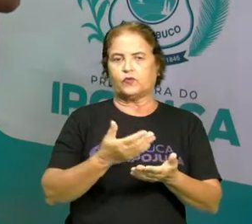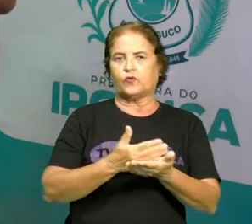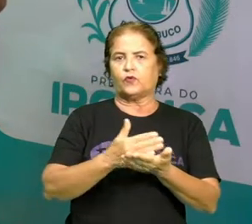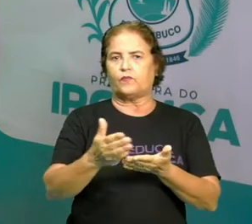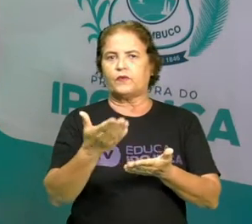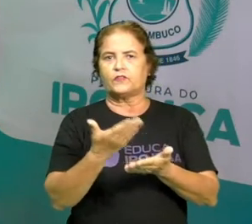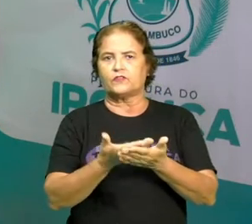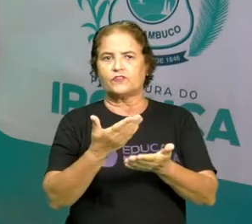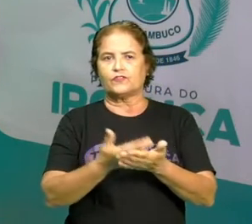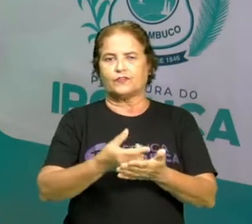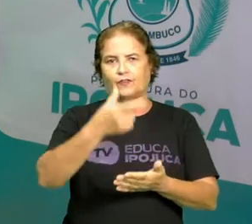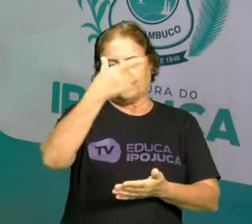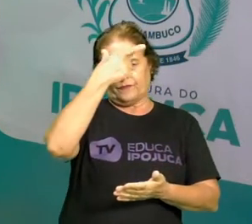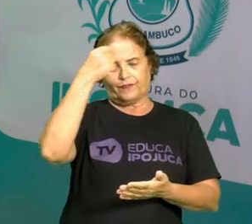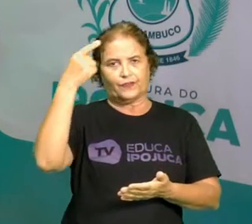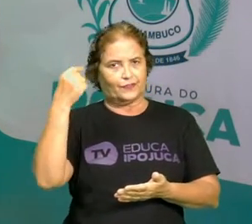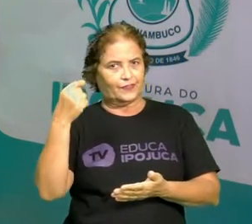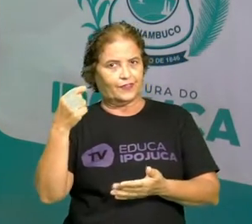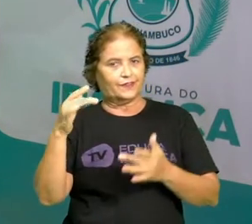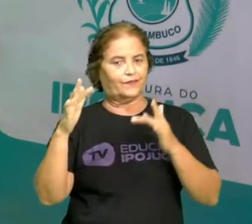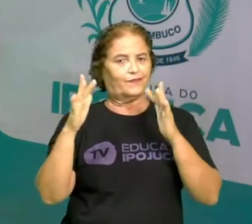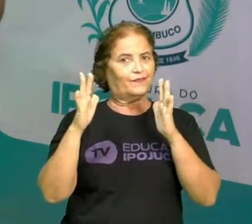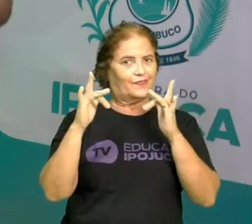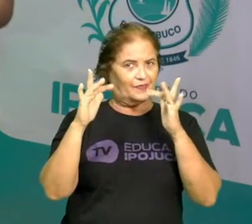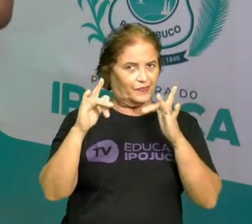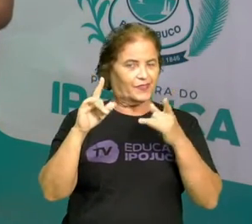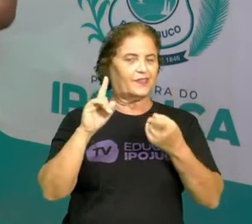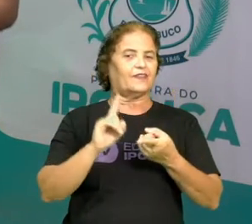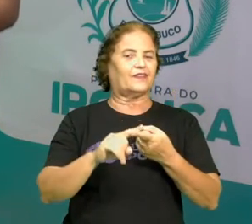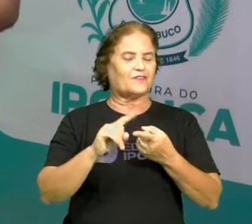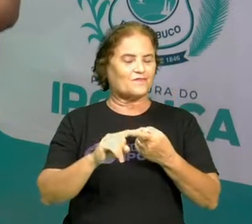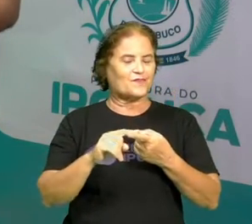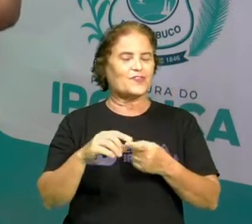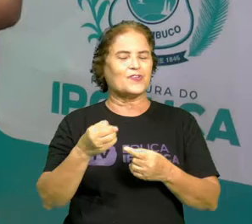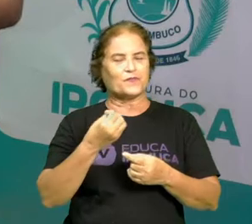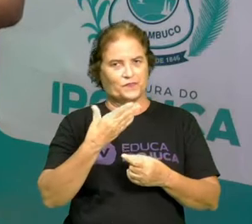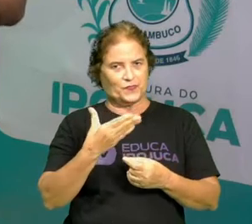começam a namorar, né? Que coisa boa, que coisa gostosa que é namorar.